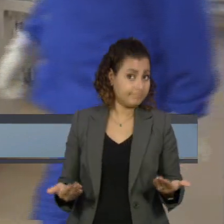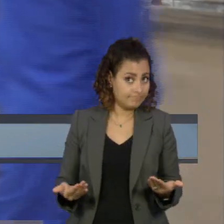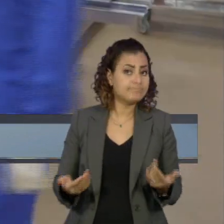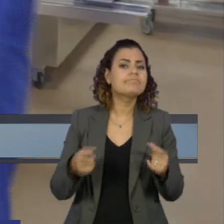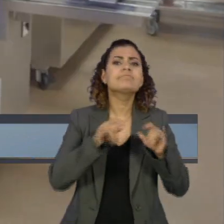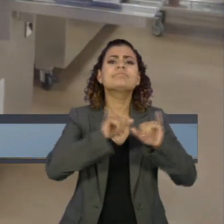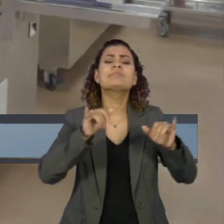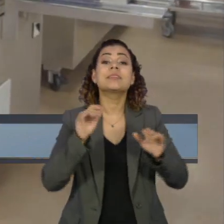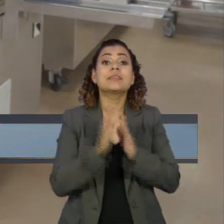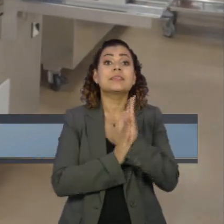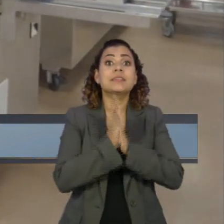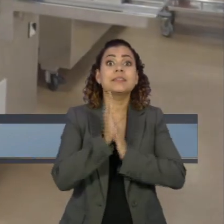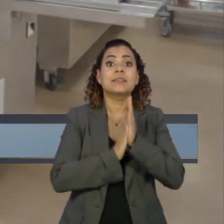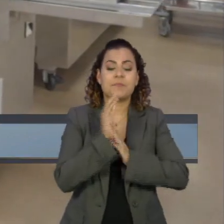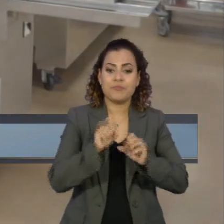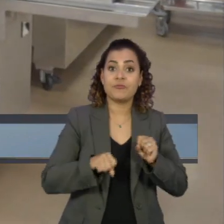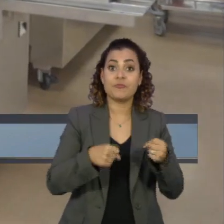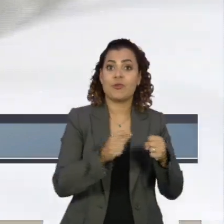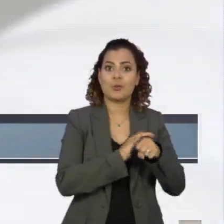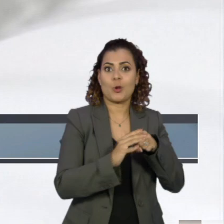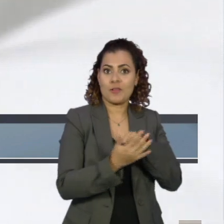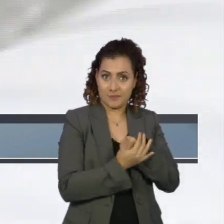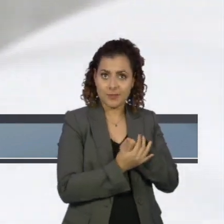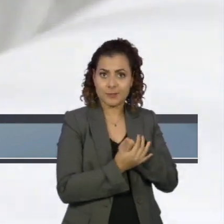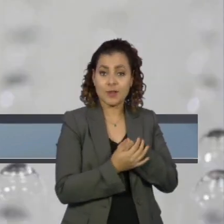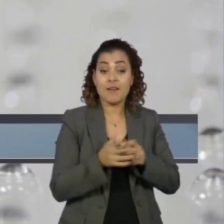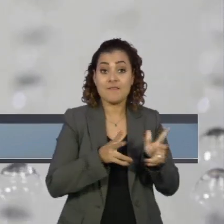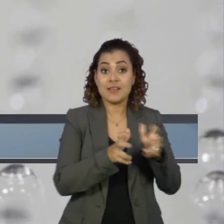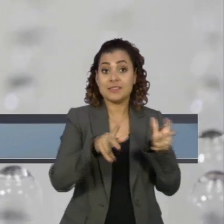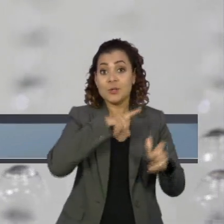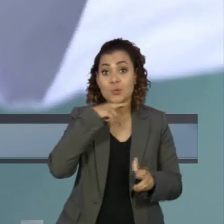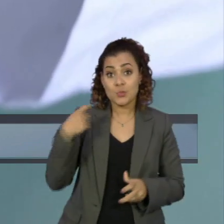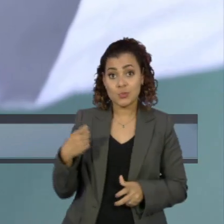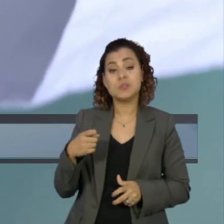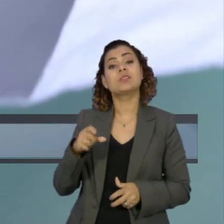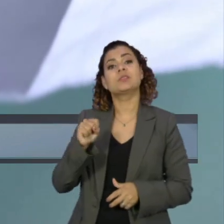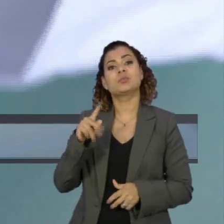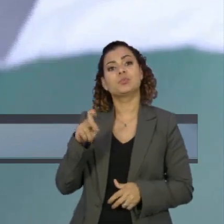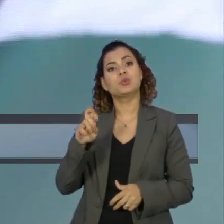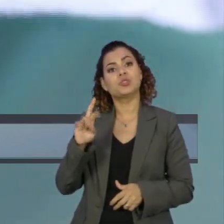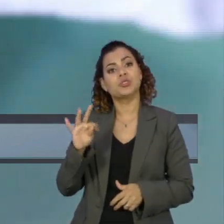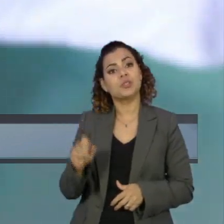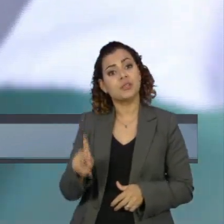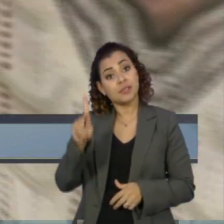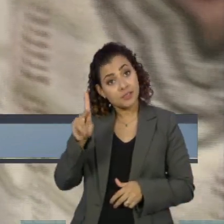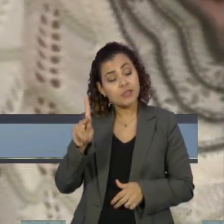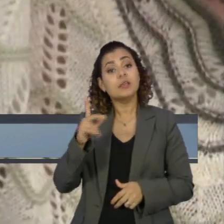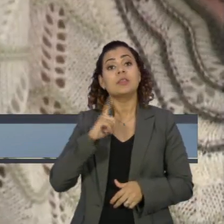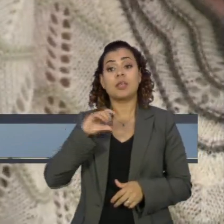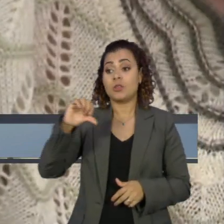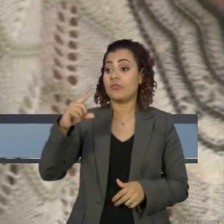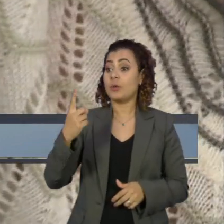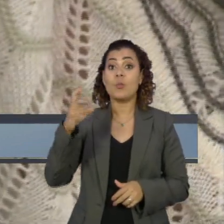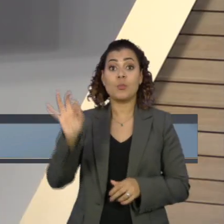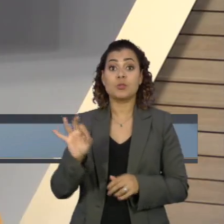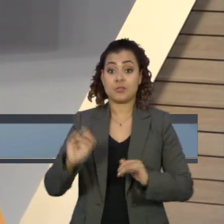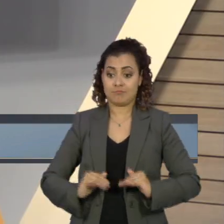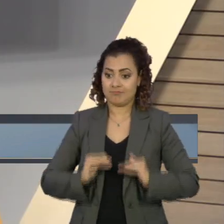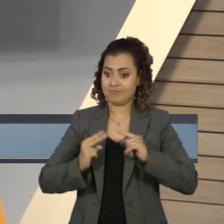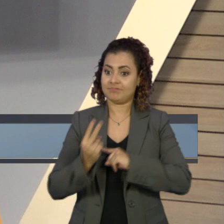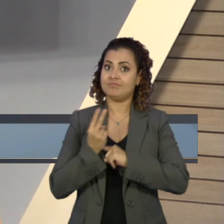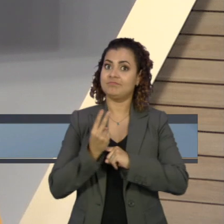notícias animadoras no esforço contra o coronavírus. A vacina russa Sputnik V tem mais de 91% de eficácia.